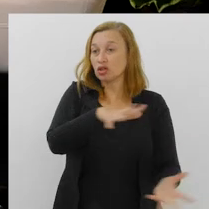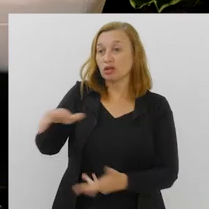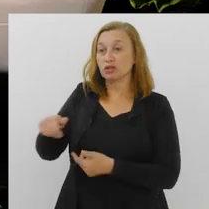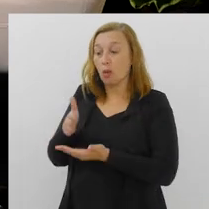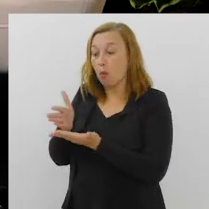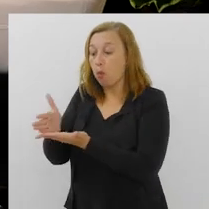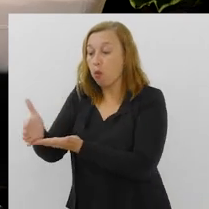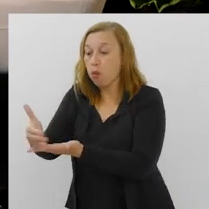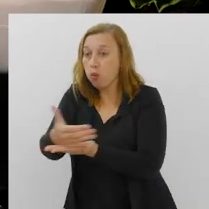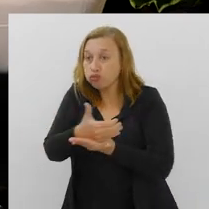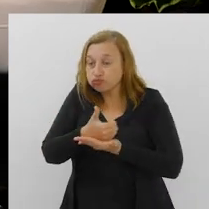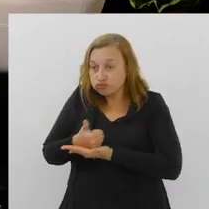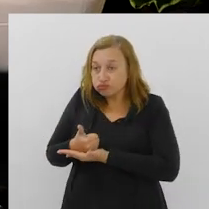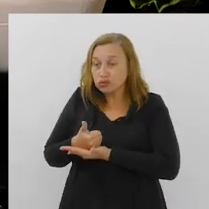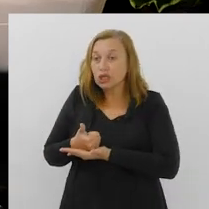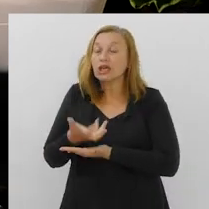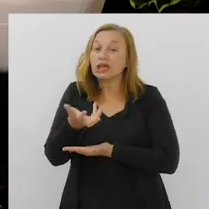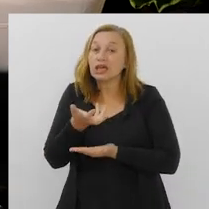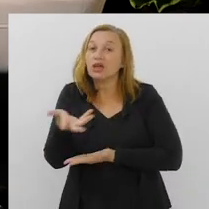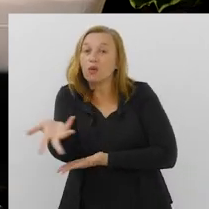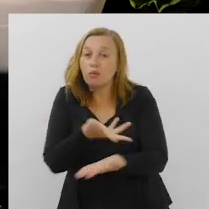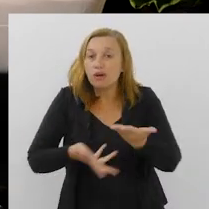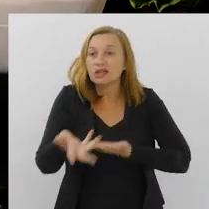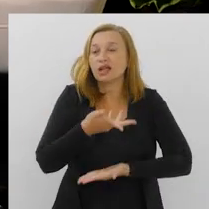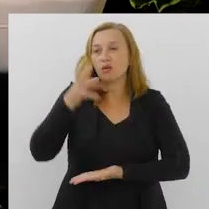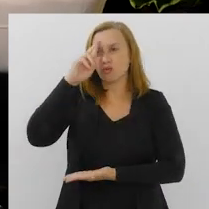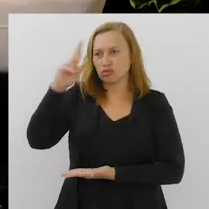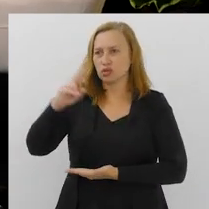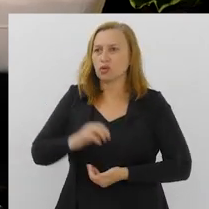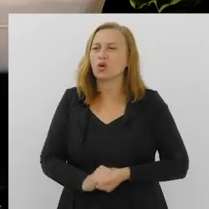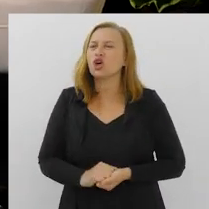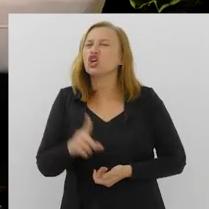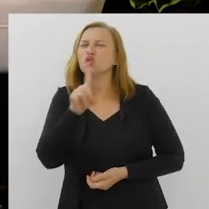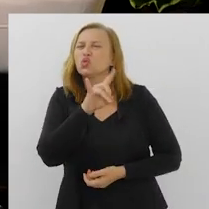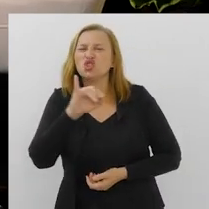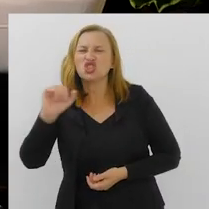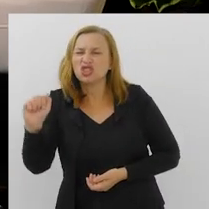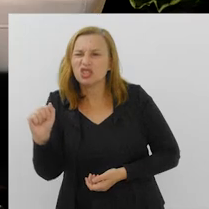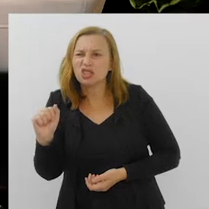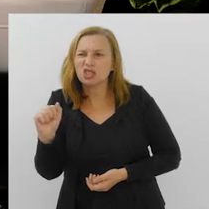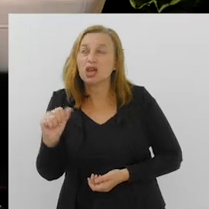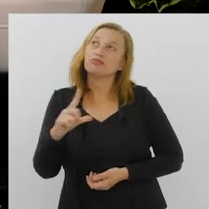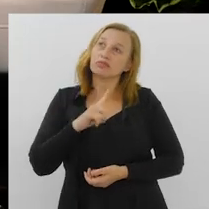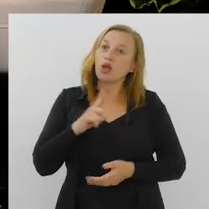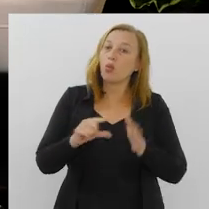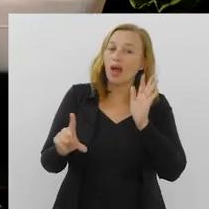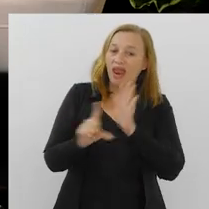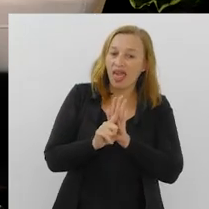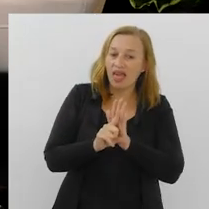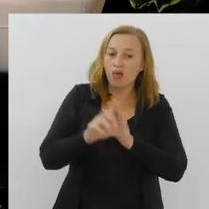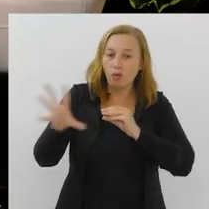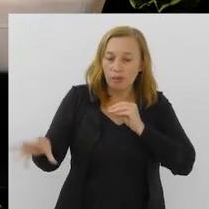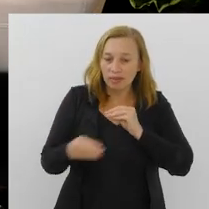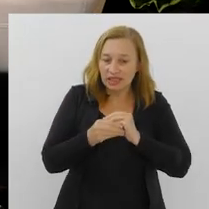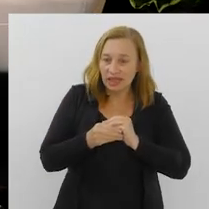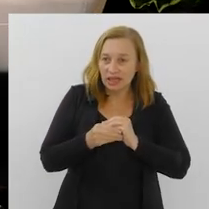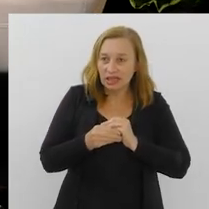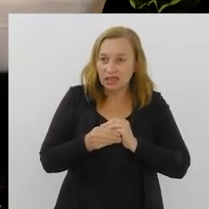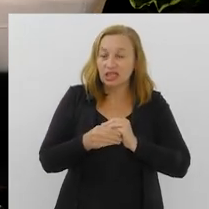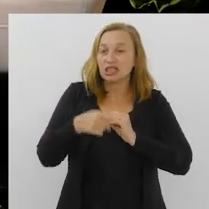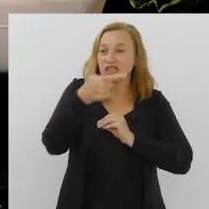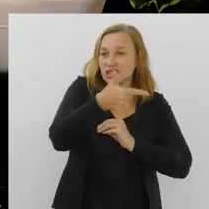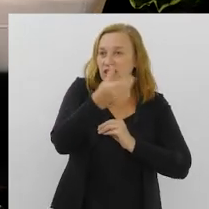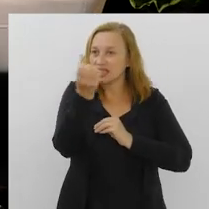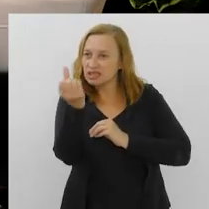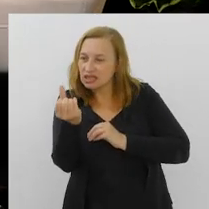apurou e que queria compartilhar com o senhor. No dia, existe uma lei complementar, um projeto de lei